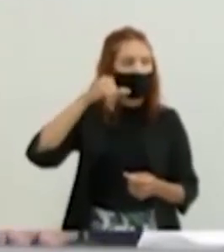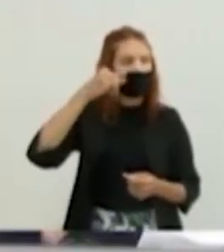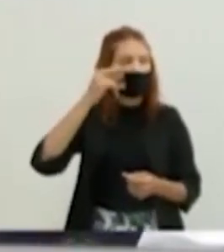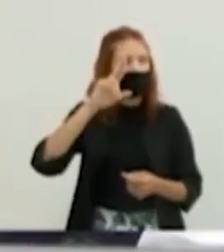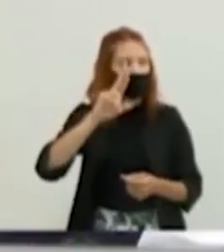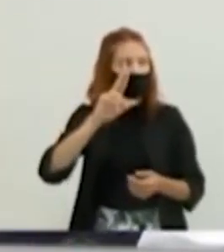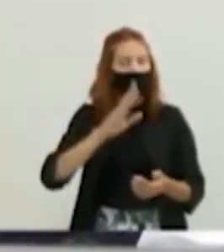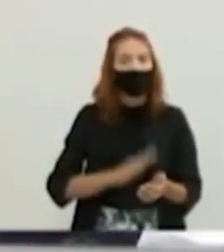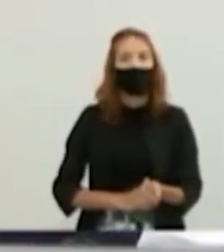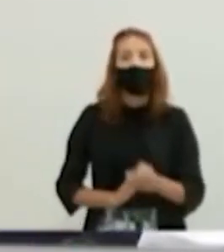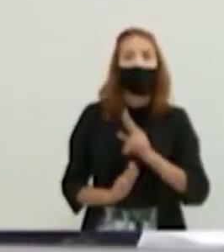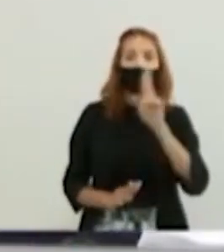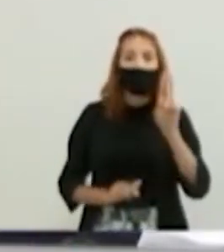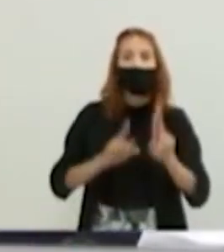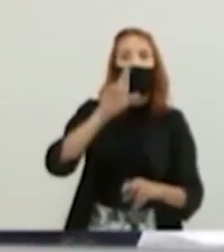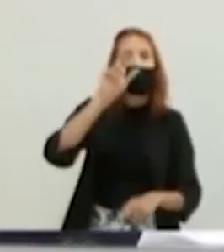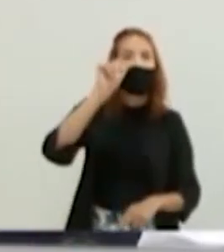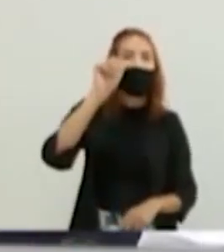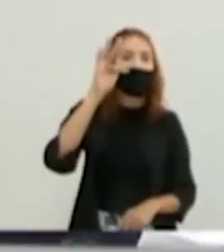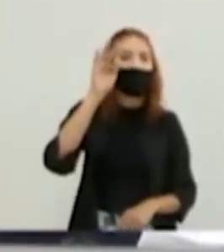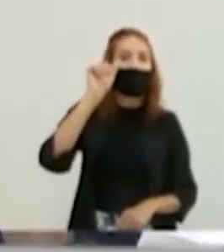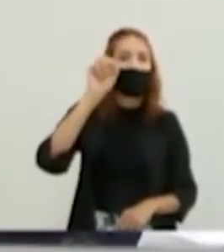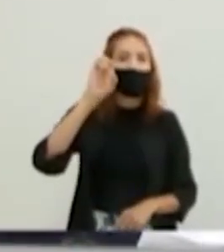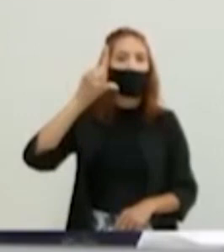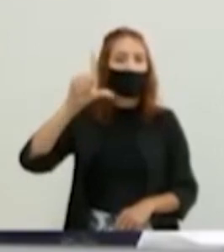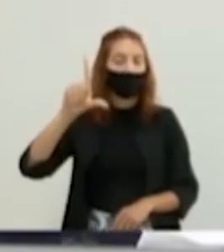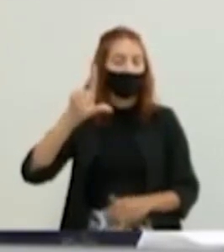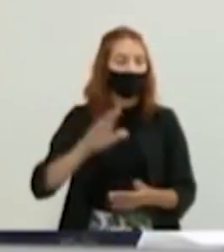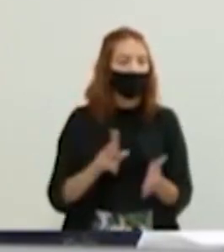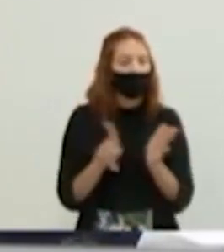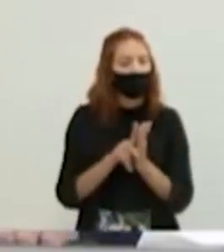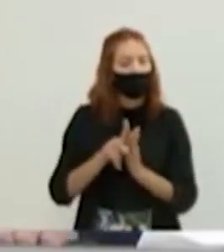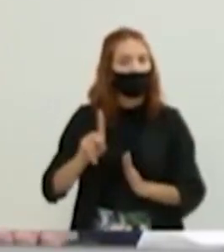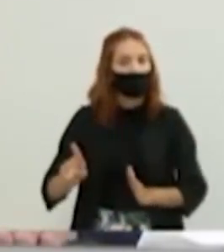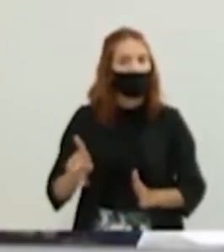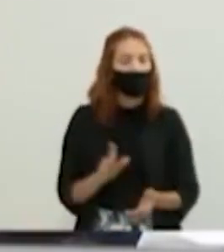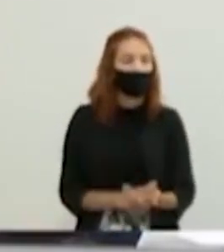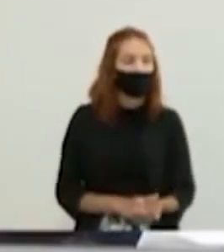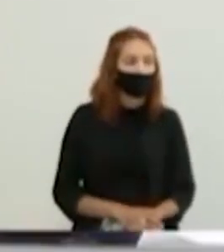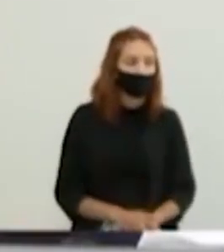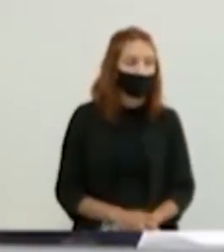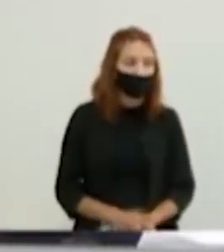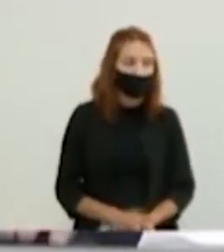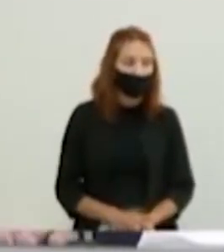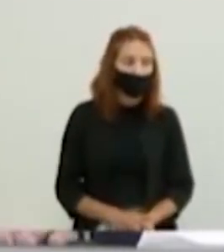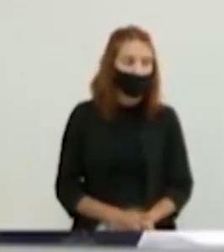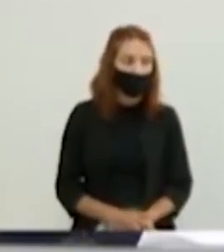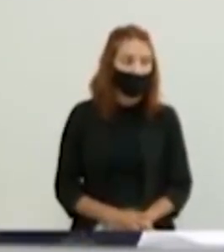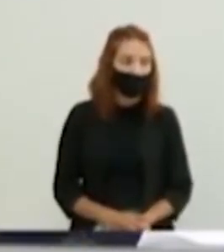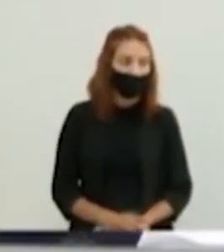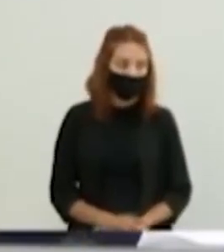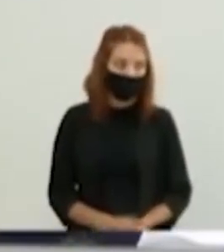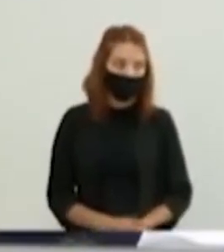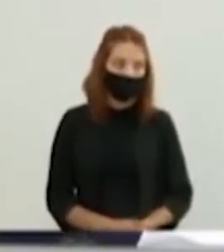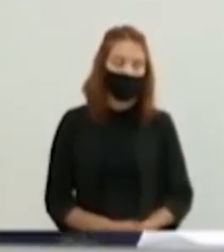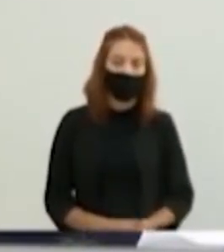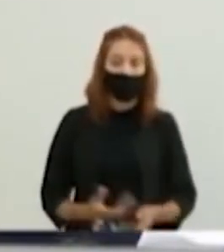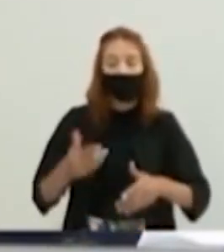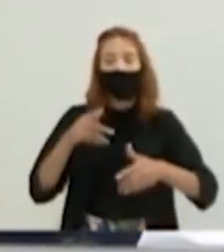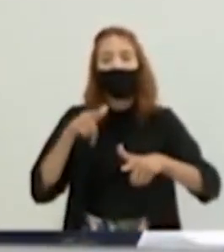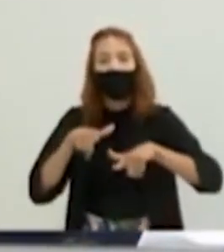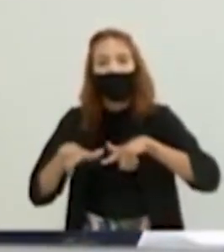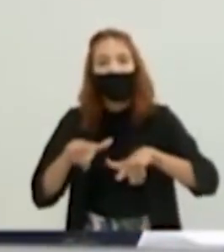serviço para caixões adultos, urnas adultas, R$ 890,00, sem o formol, para